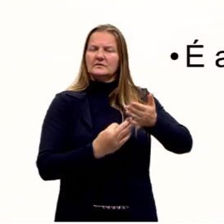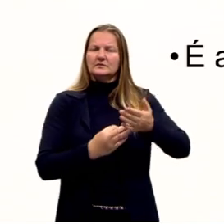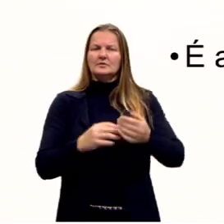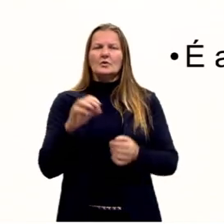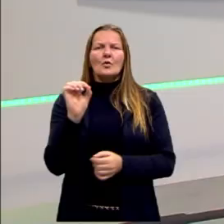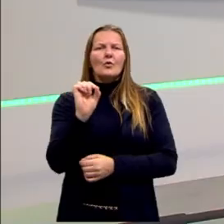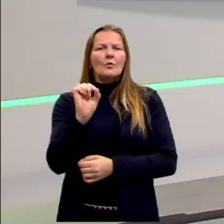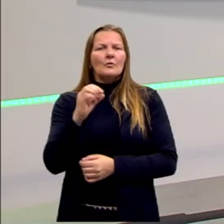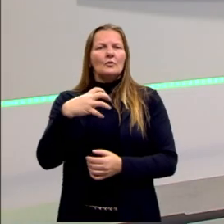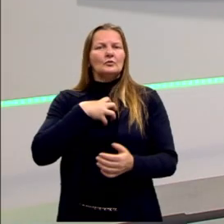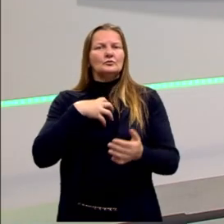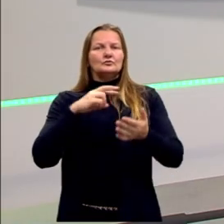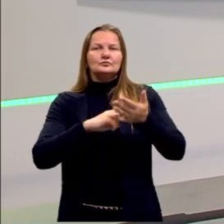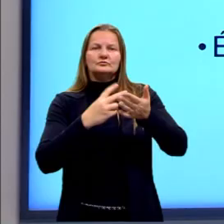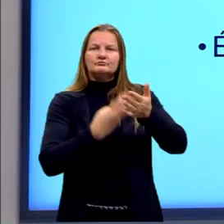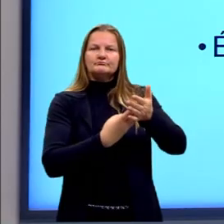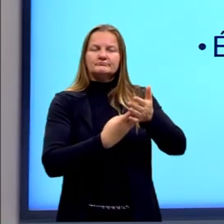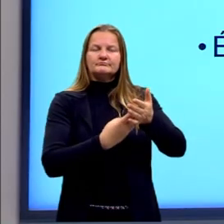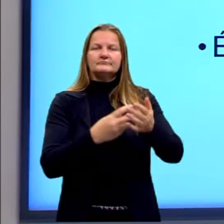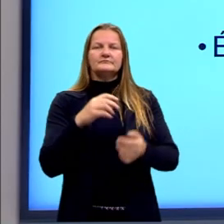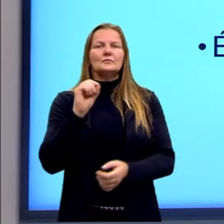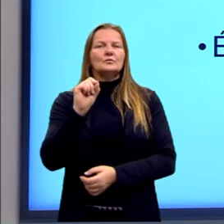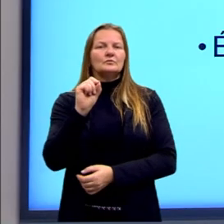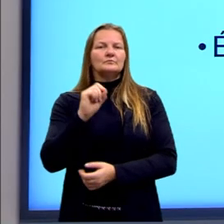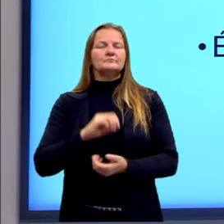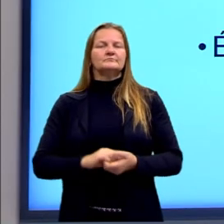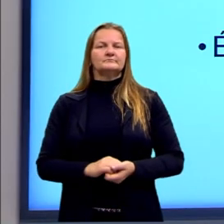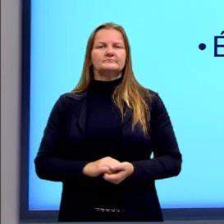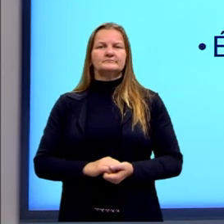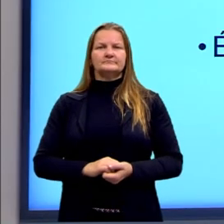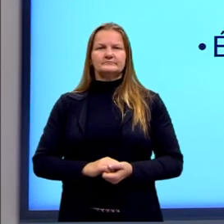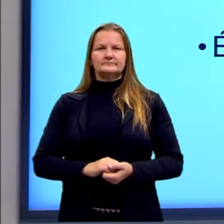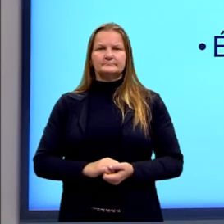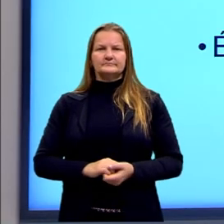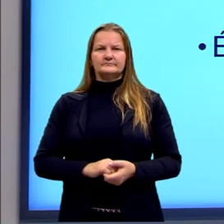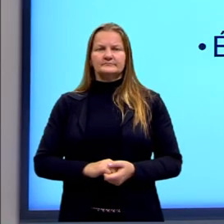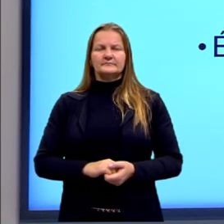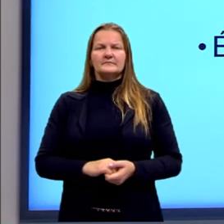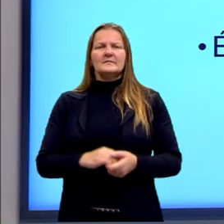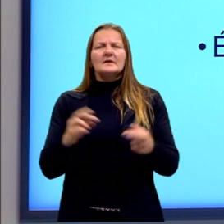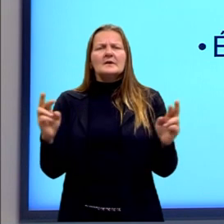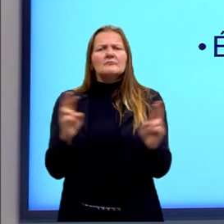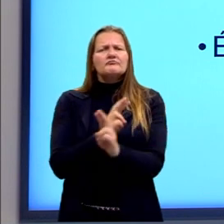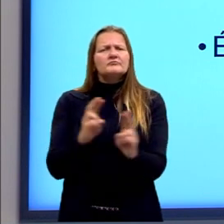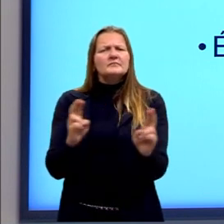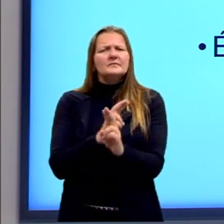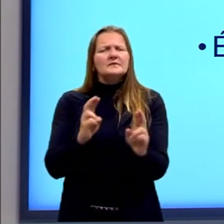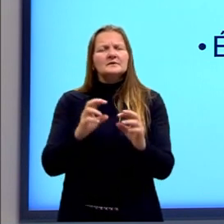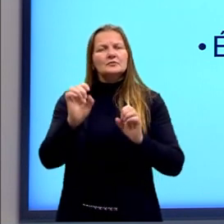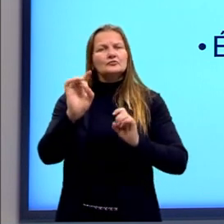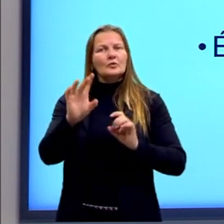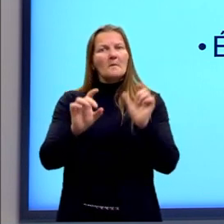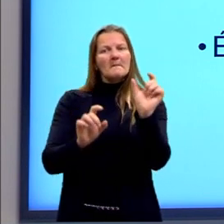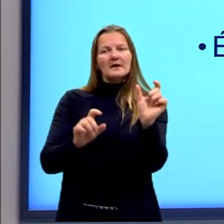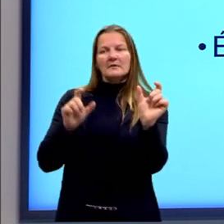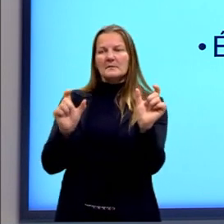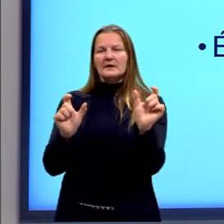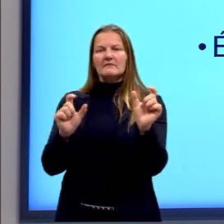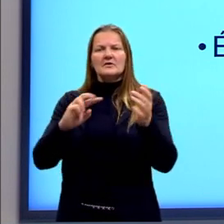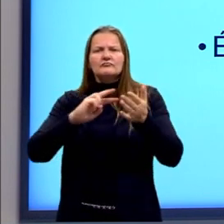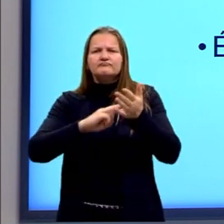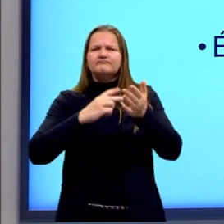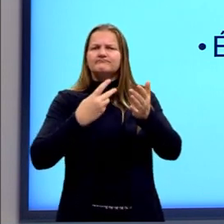Unidade semântica. O que é isso? Uma relação única com relação aos